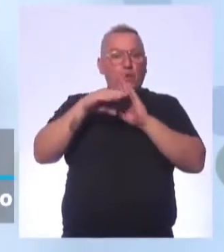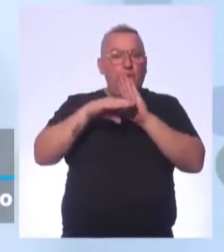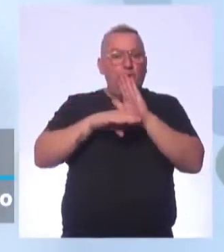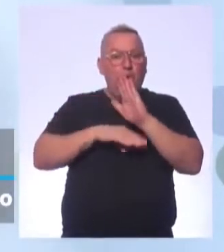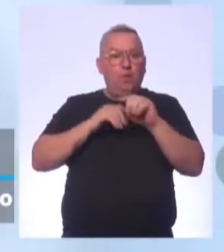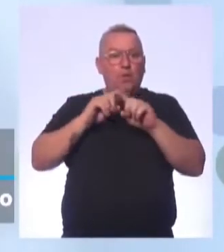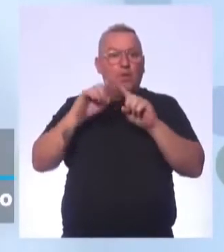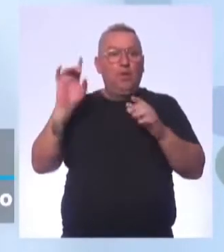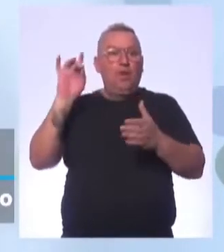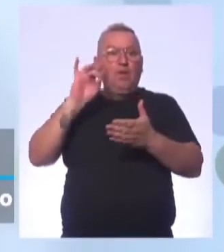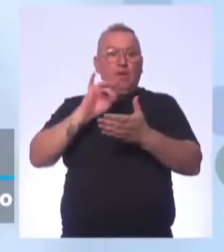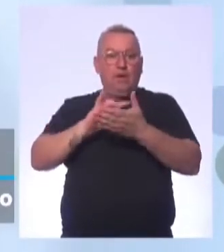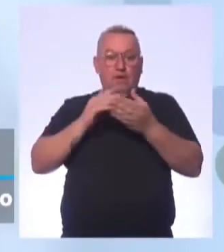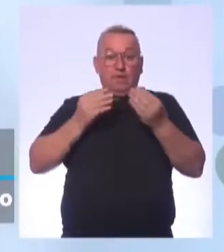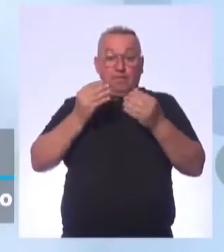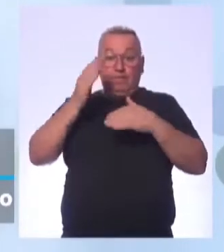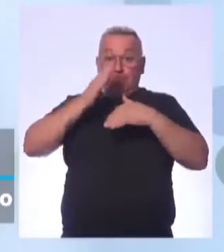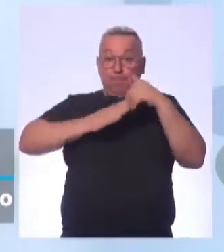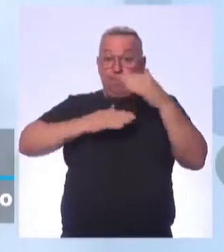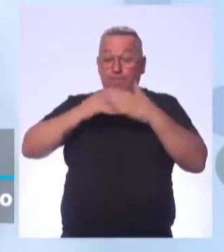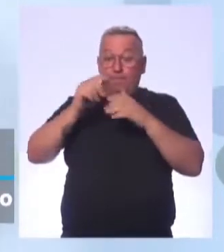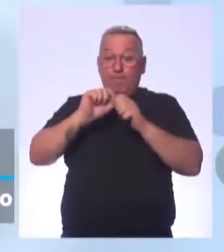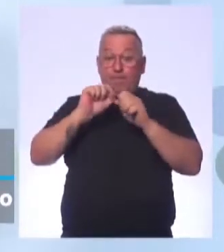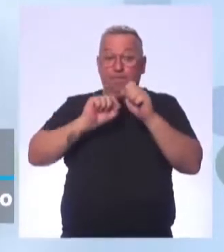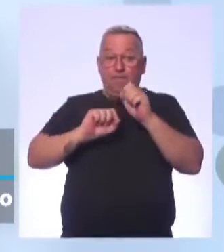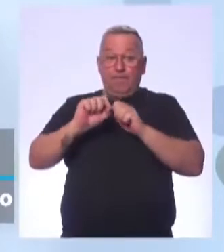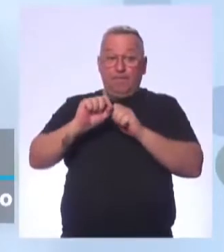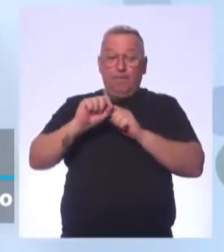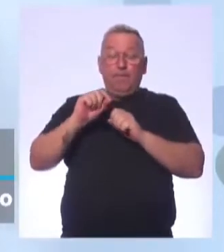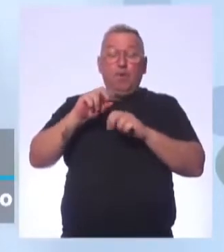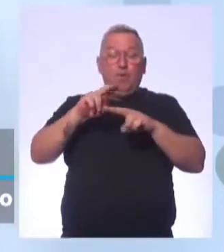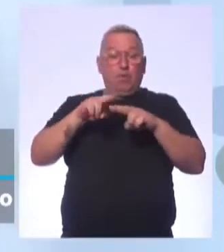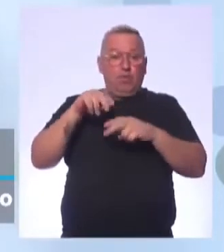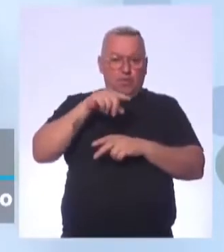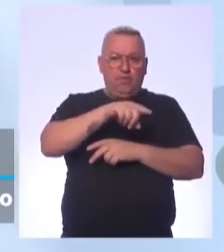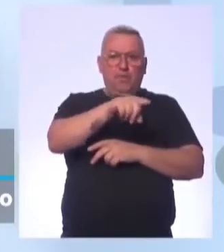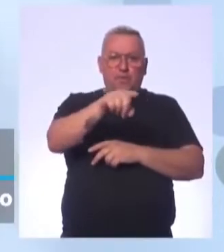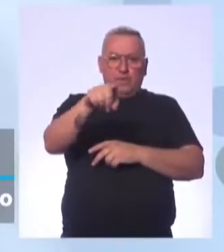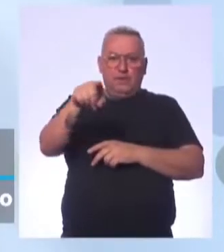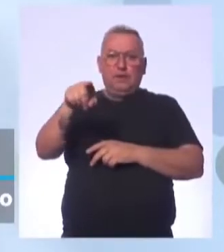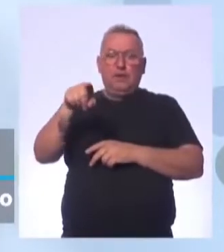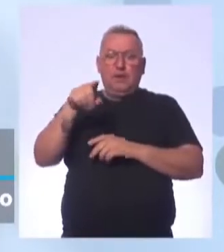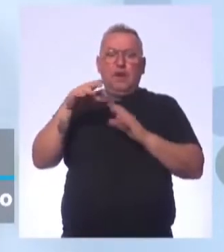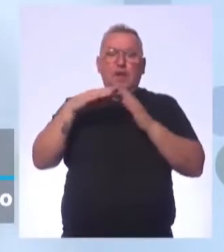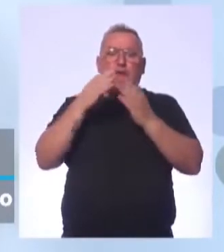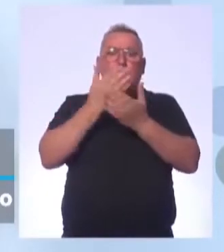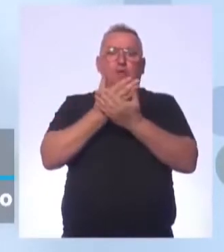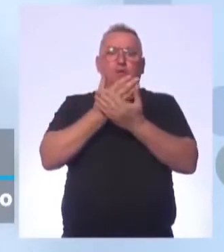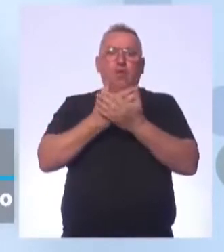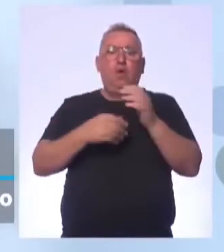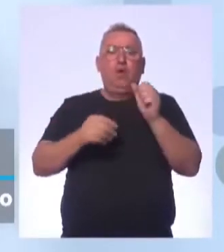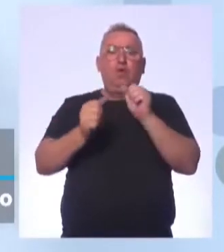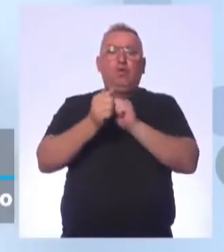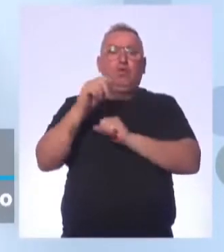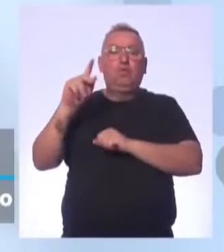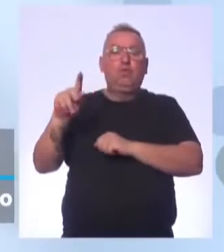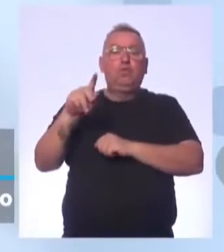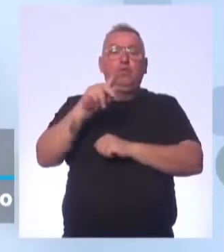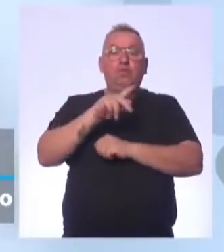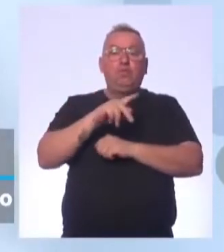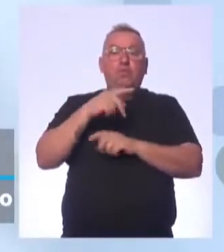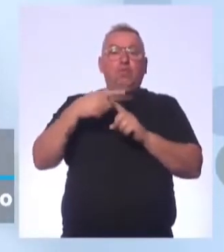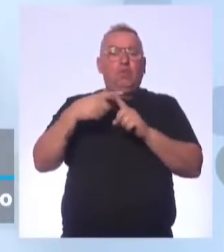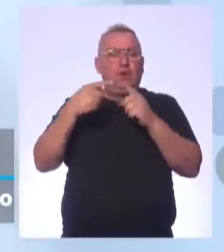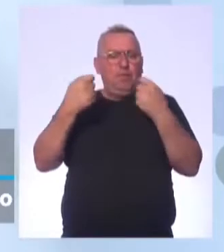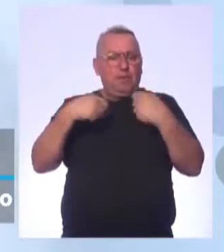Então, na verdade, a gente vai deixar que a prática, ela seja exercida mesmo por vocês aí na escola, junto aos professores, por uma questão real